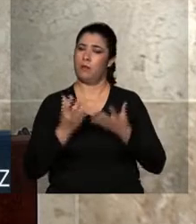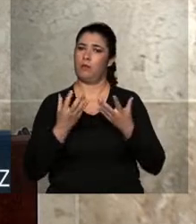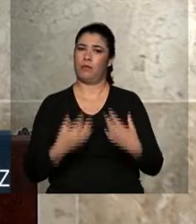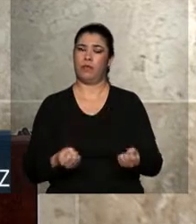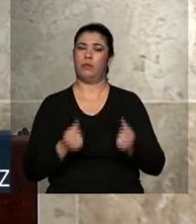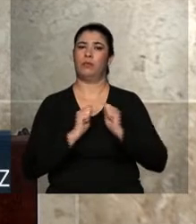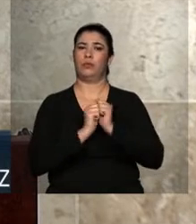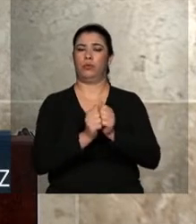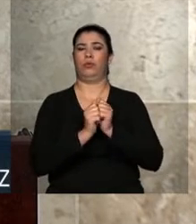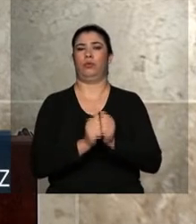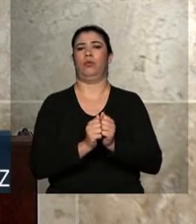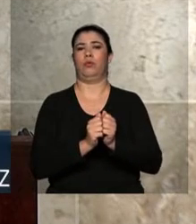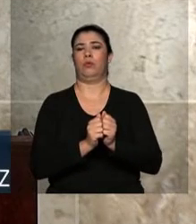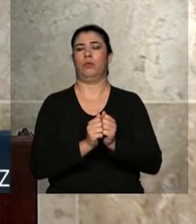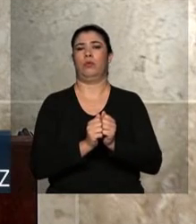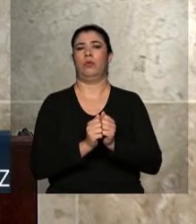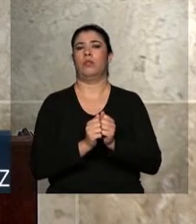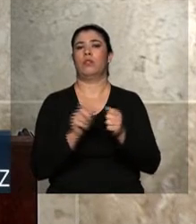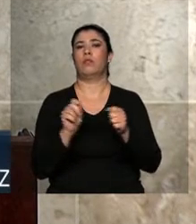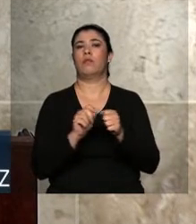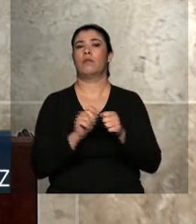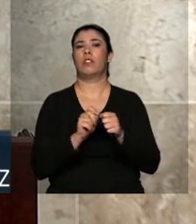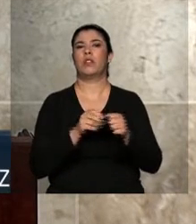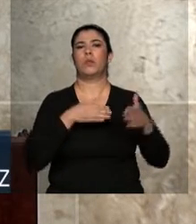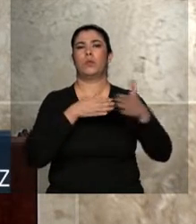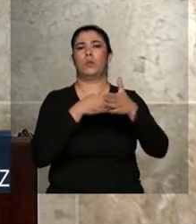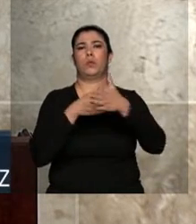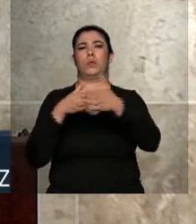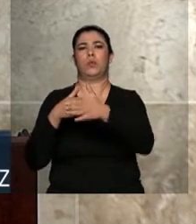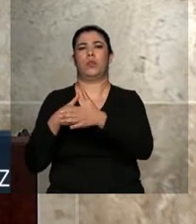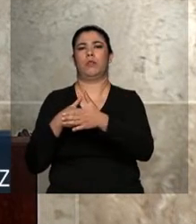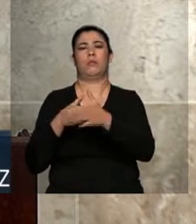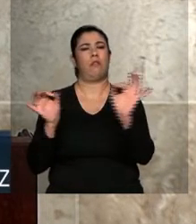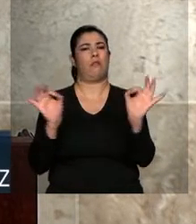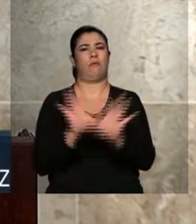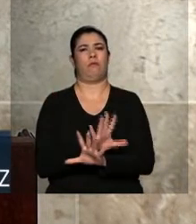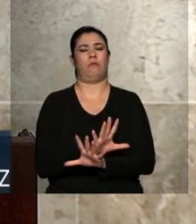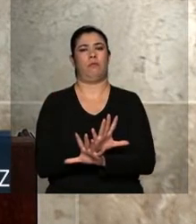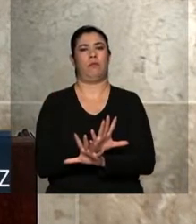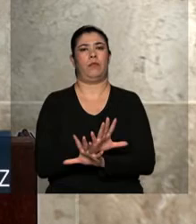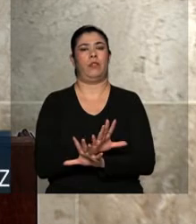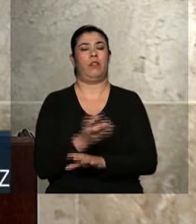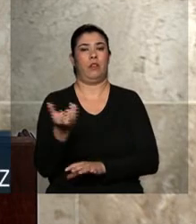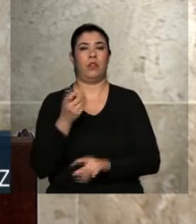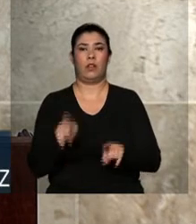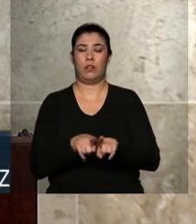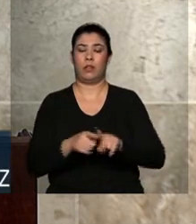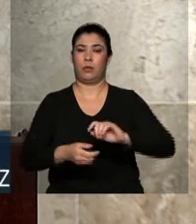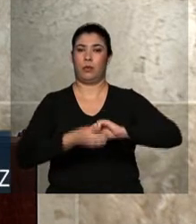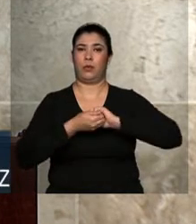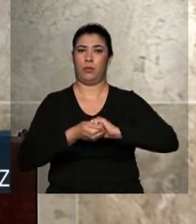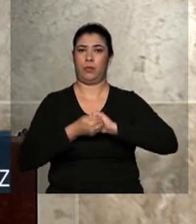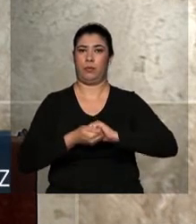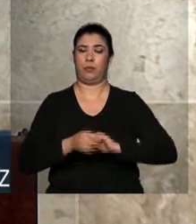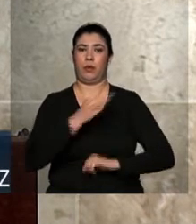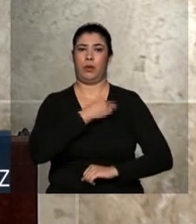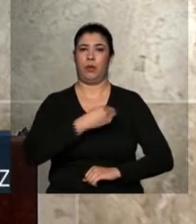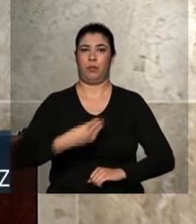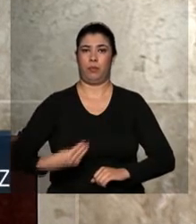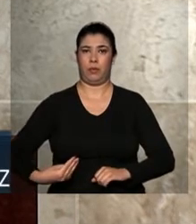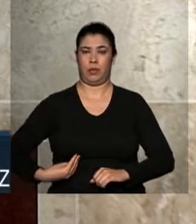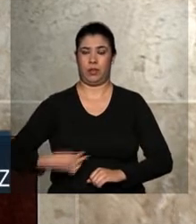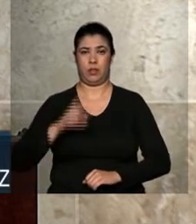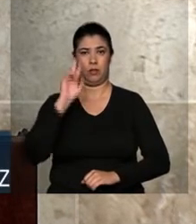fazer com que essas fronteiras deixem de existir. Queria cumprimentar também os ministros de Estado aqui